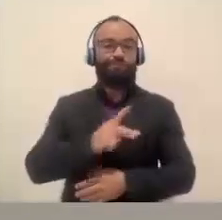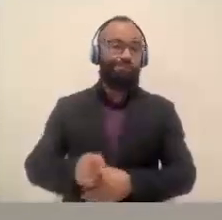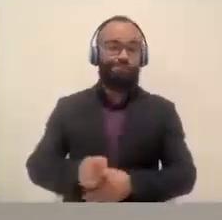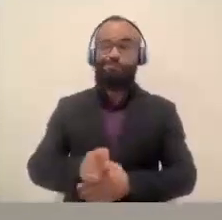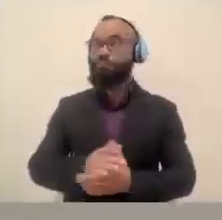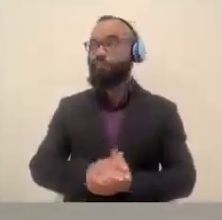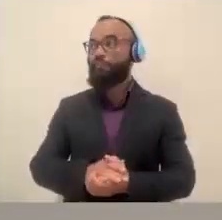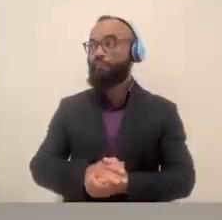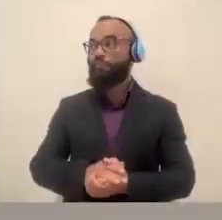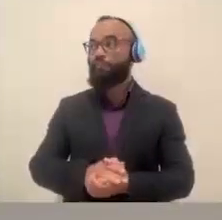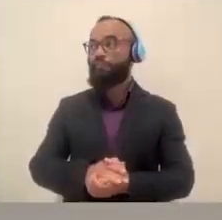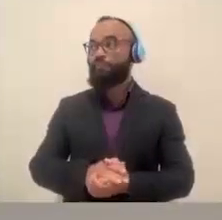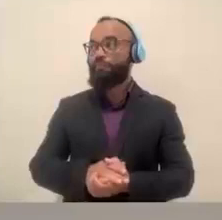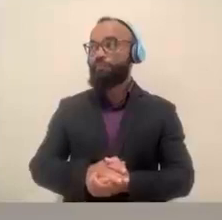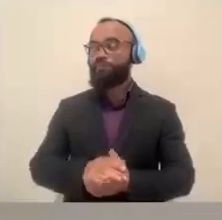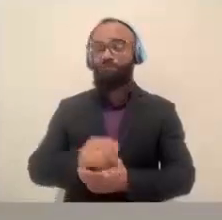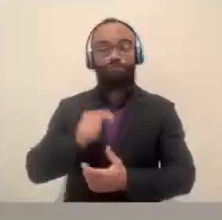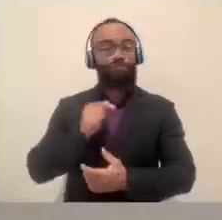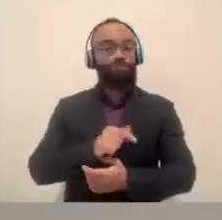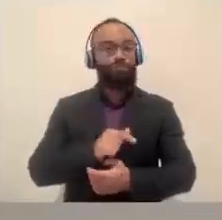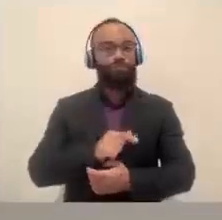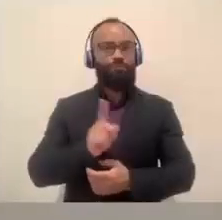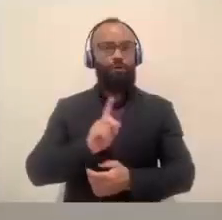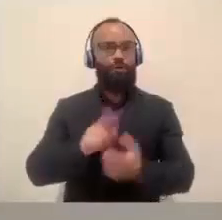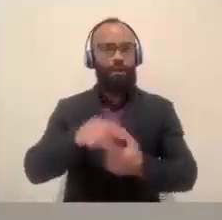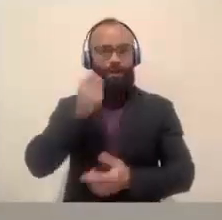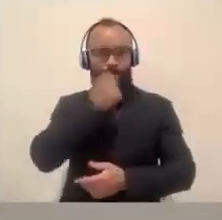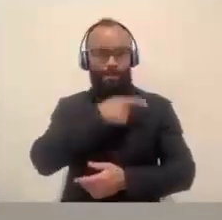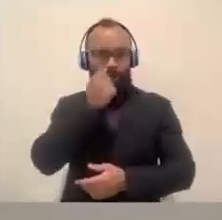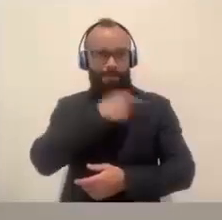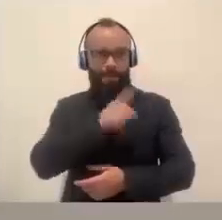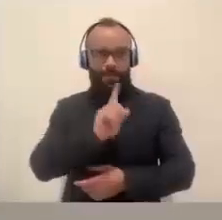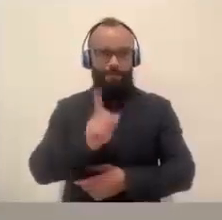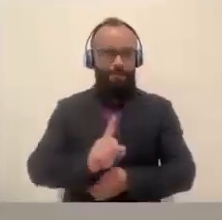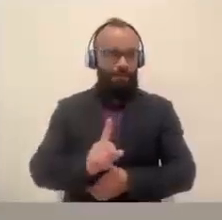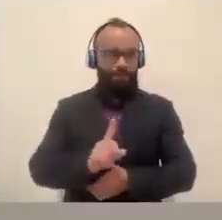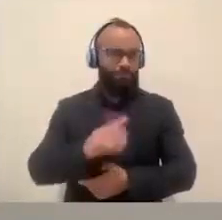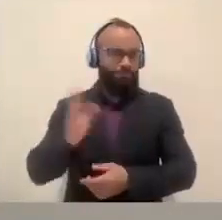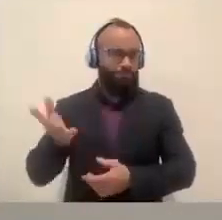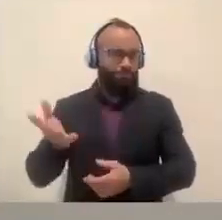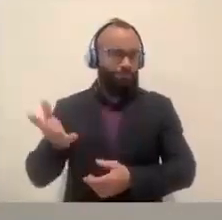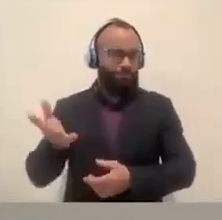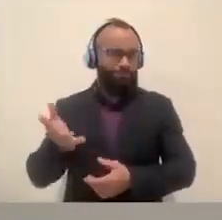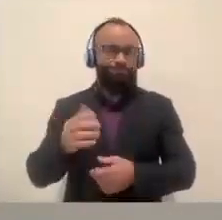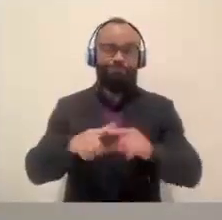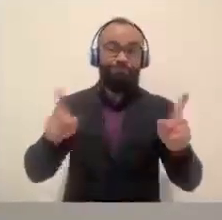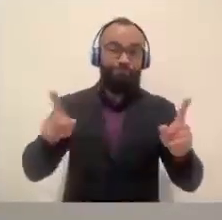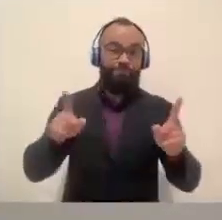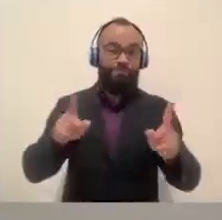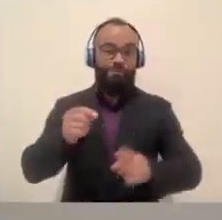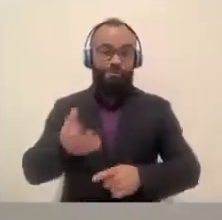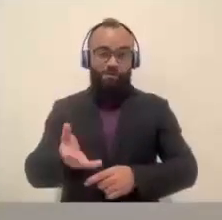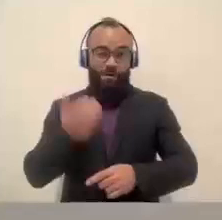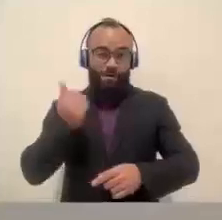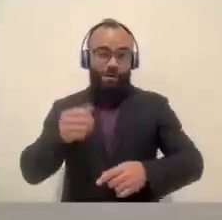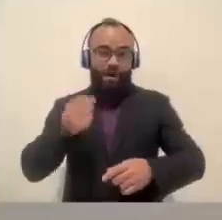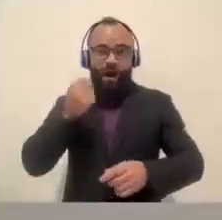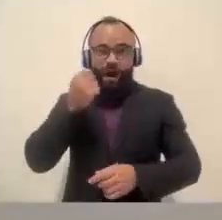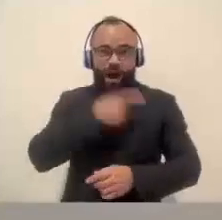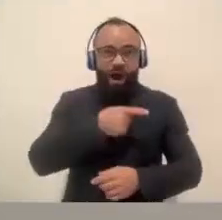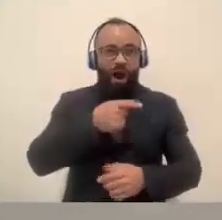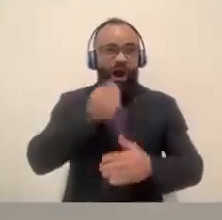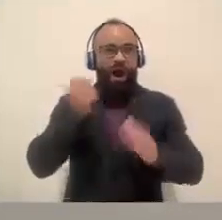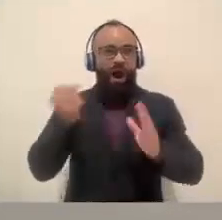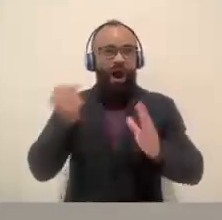implantar essa, não foi uma piada, desculpa-se, mas vamos implantar essa Procuradoria da Mulher,